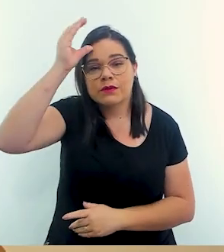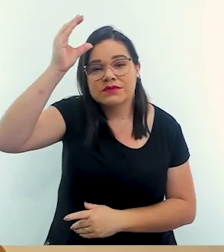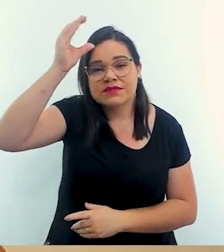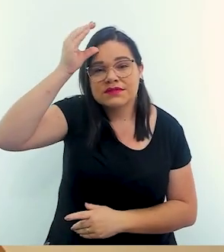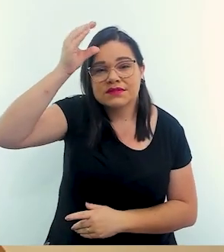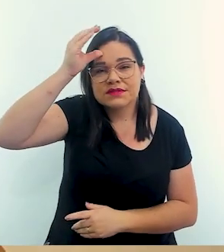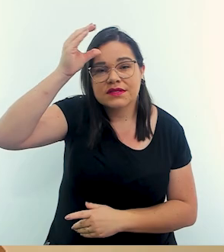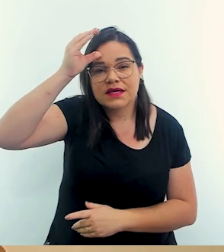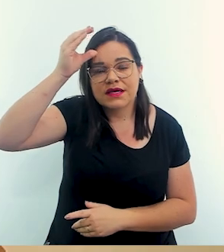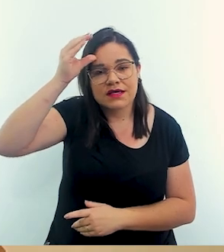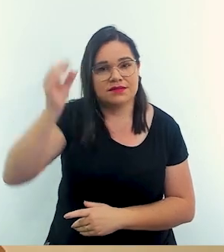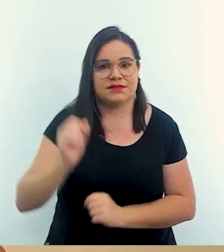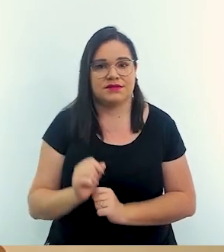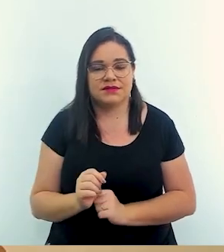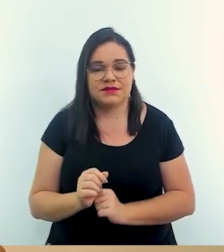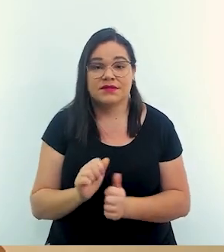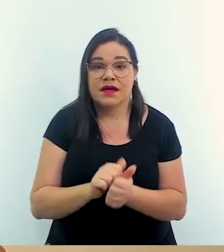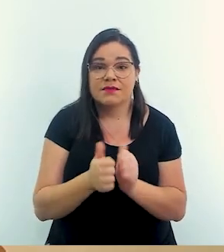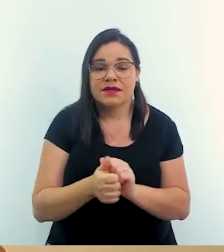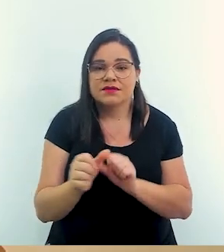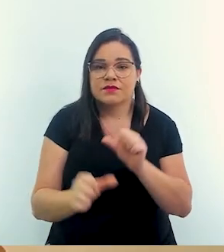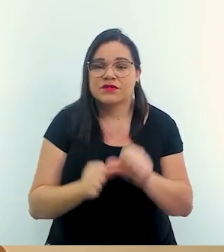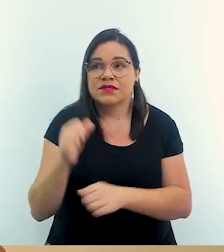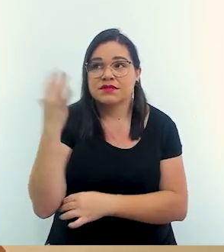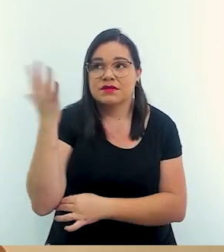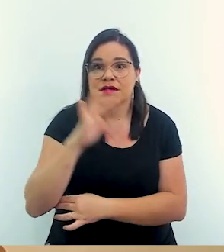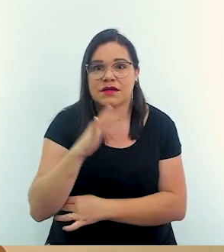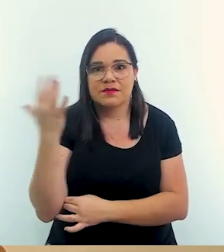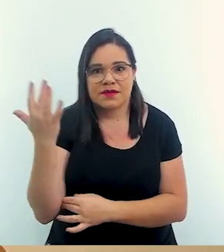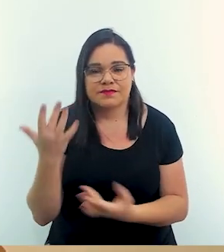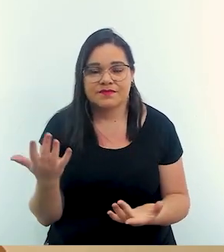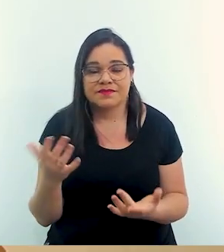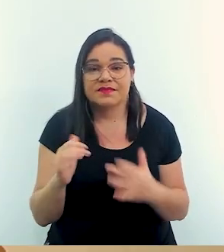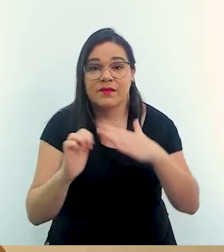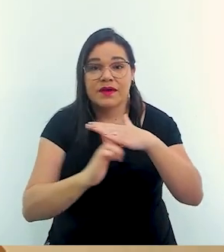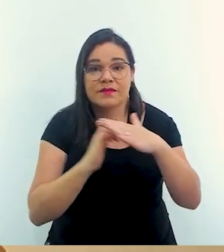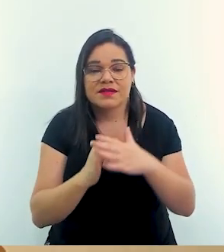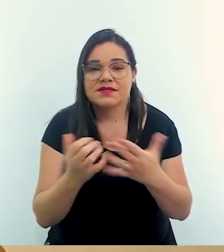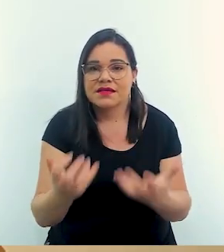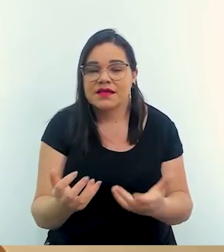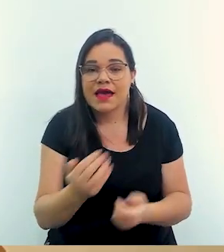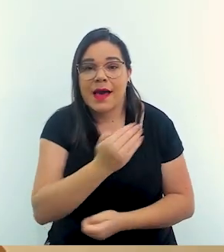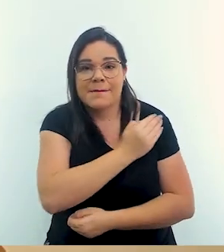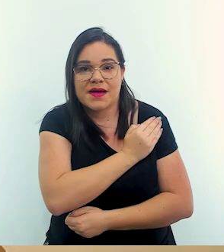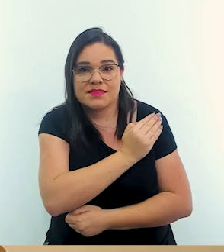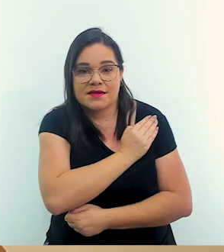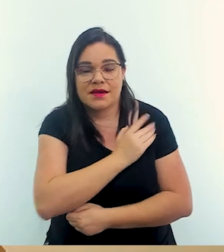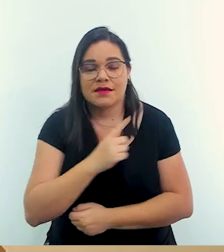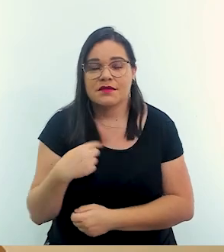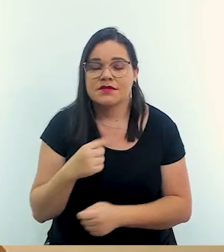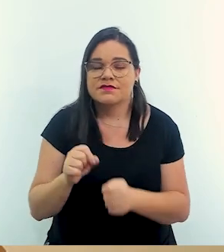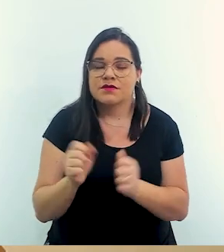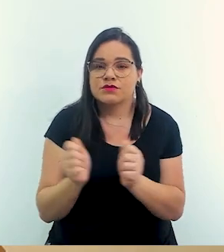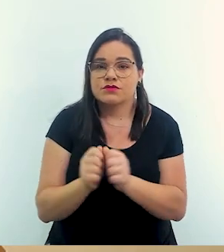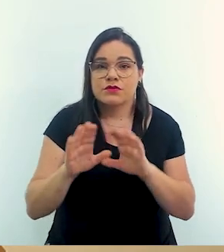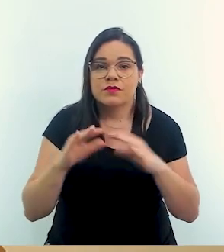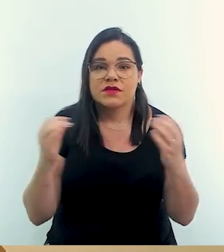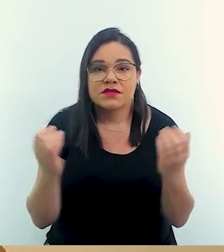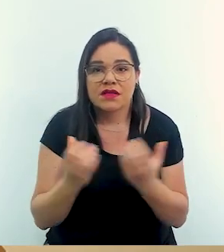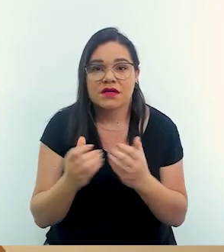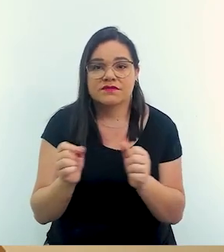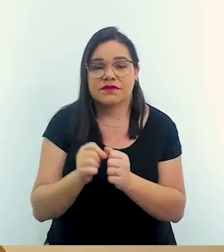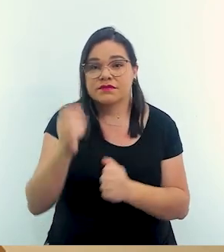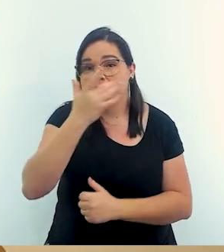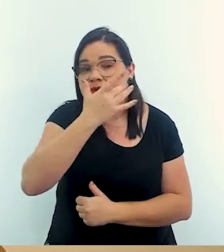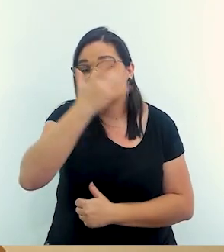essa consciência da adaptação à mudança climática então as empresas que querem apadrinhar a gente faz com comunidades